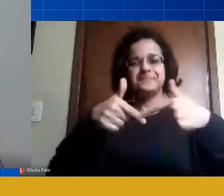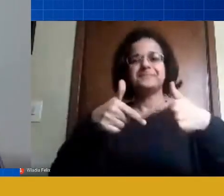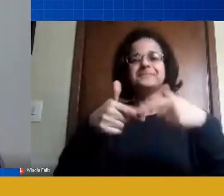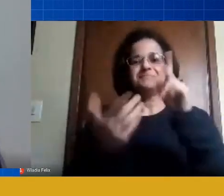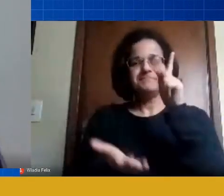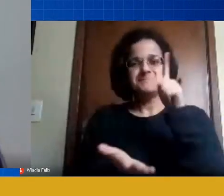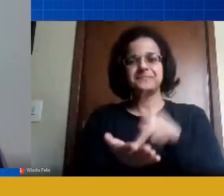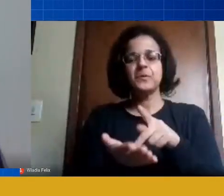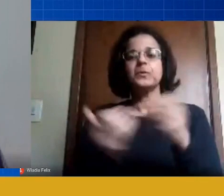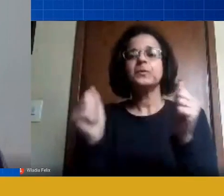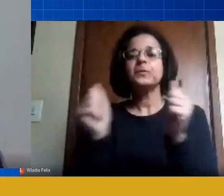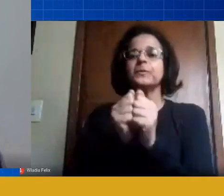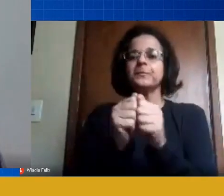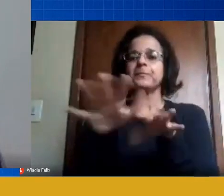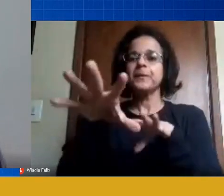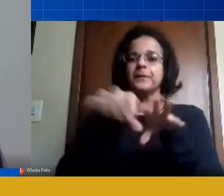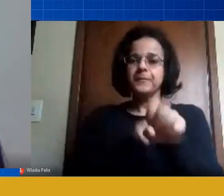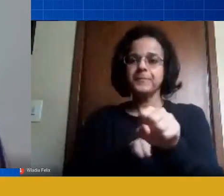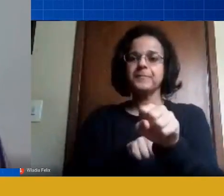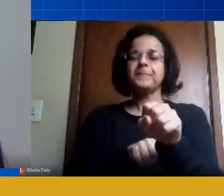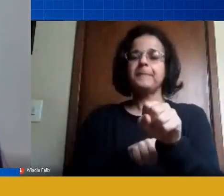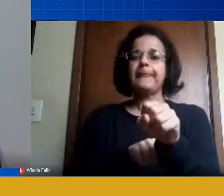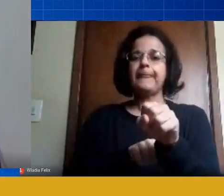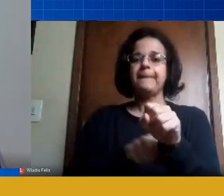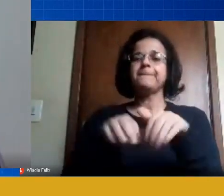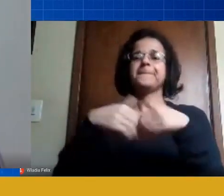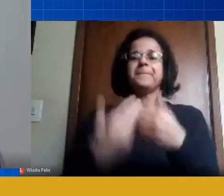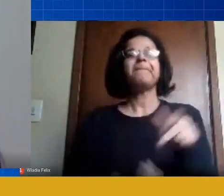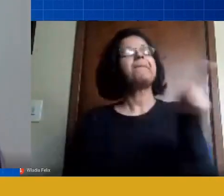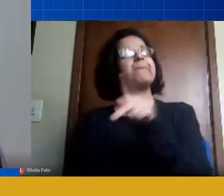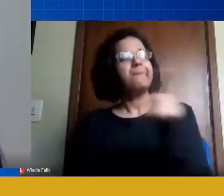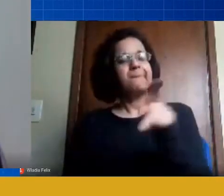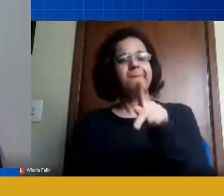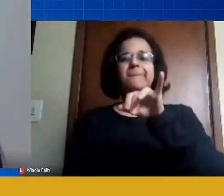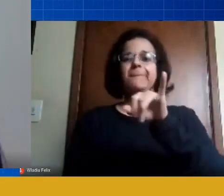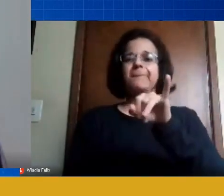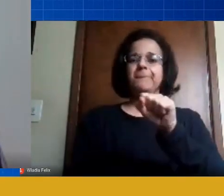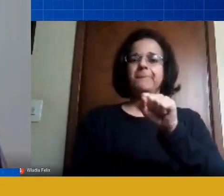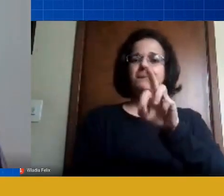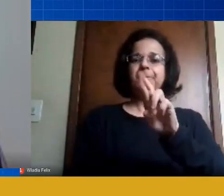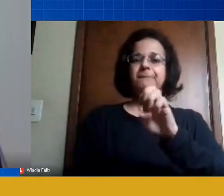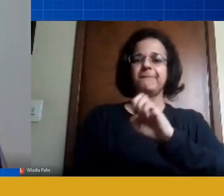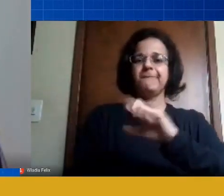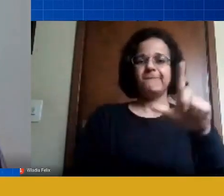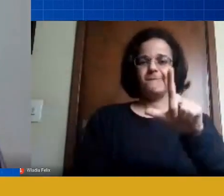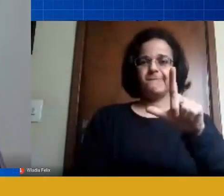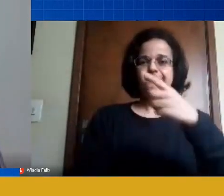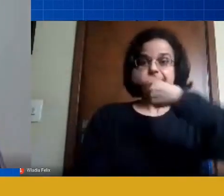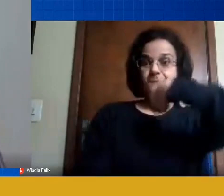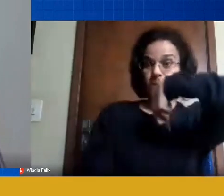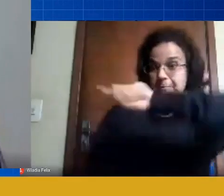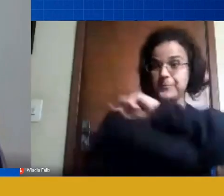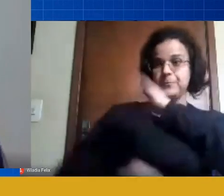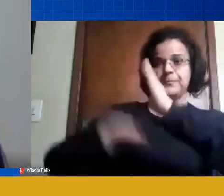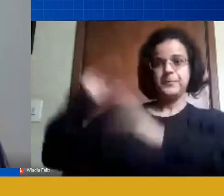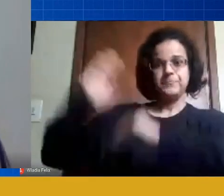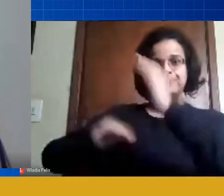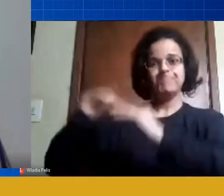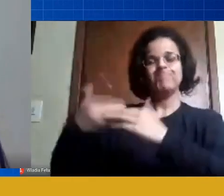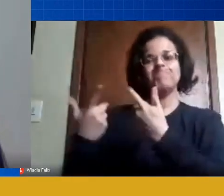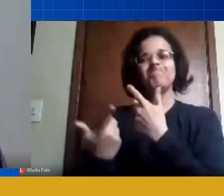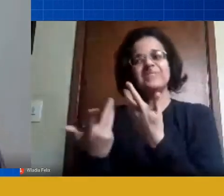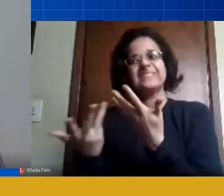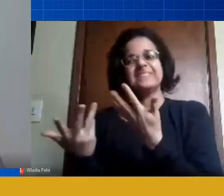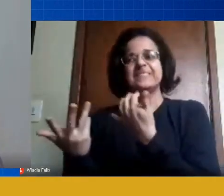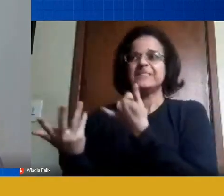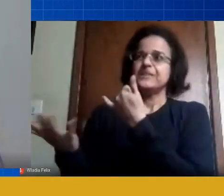relação à formação efetivamente. Professor Israel, os meus profissionais estão muito chateados